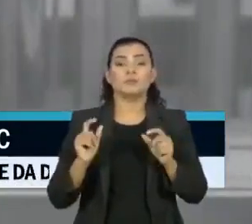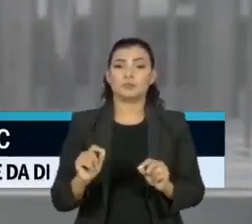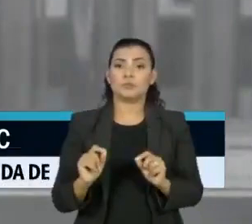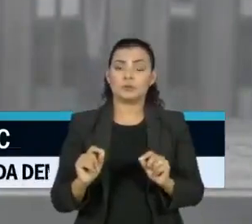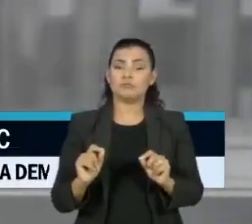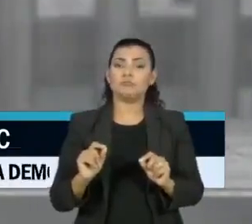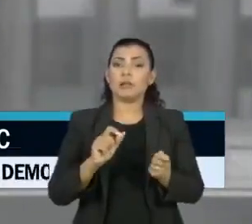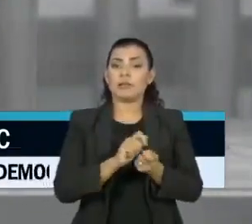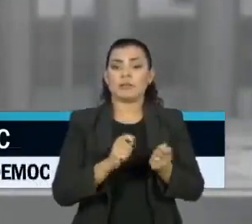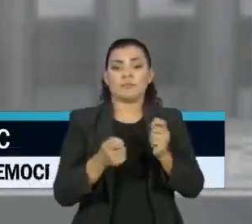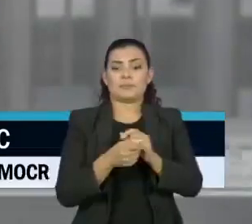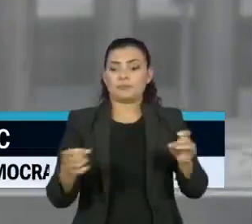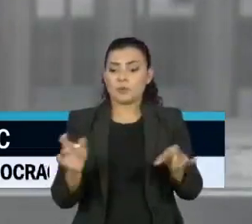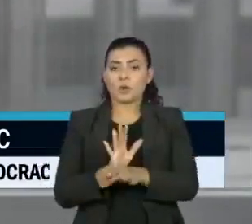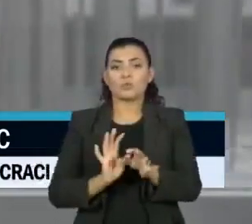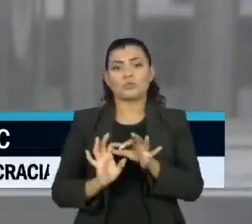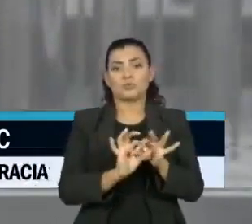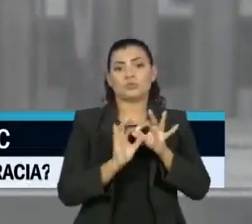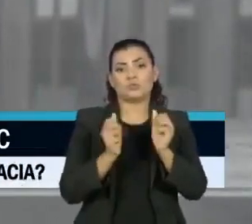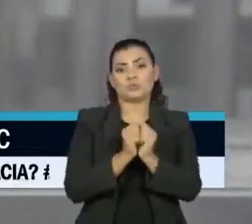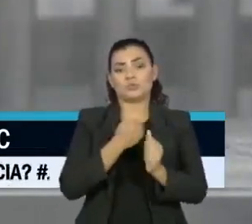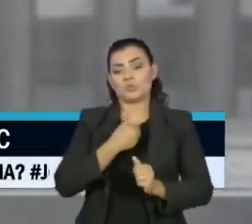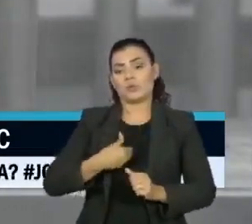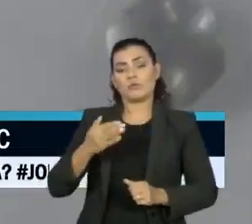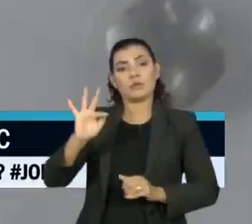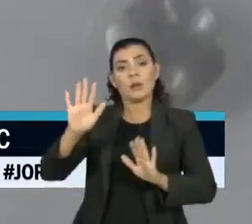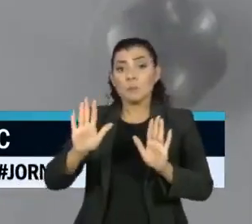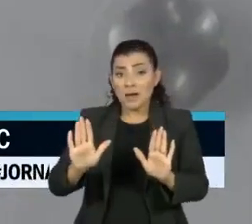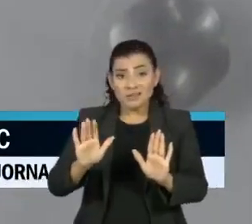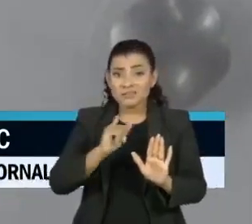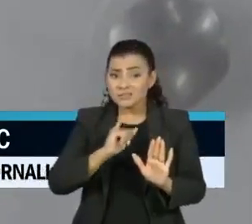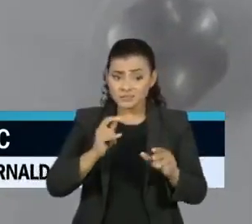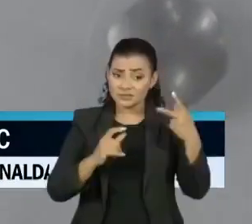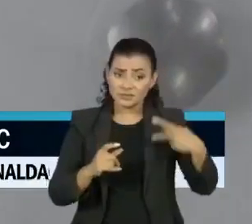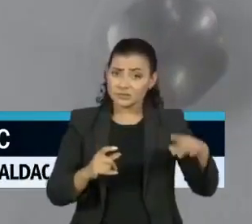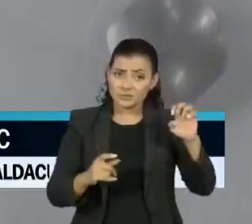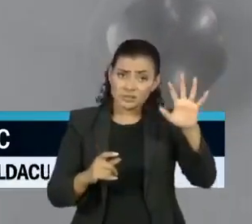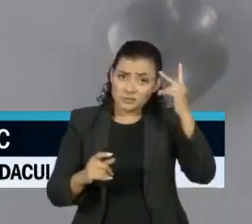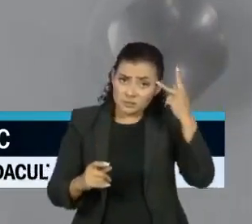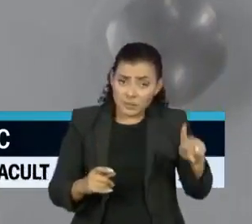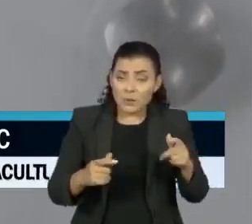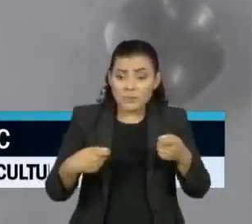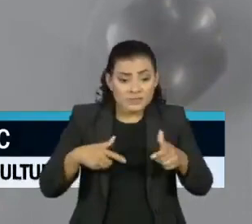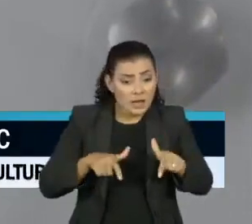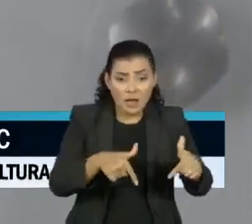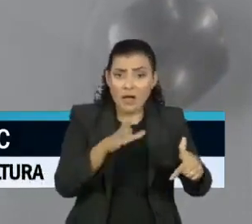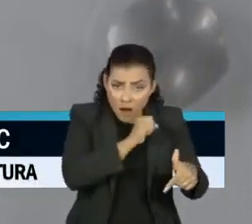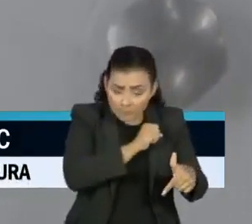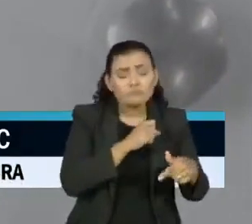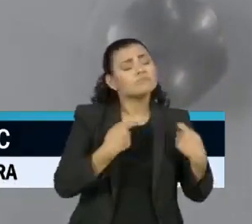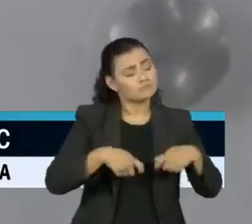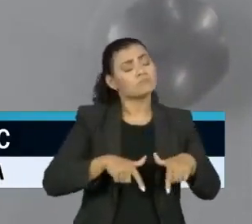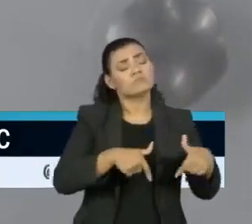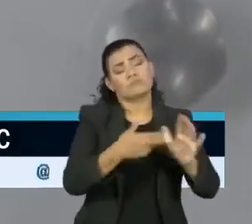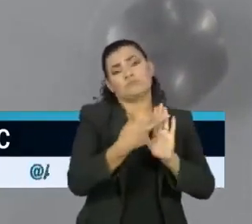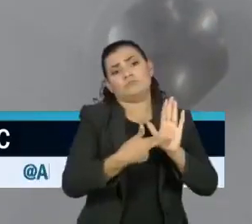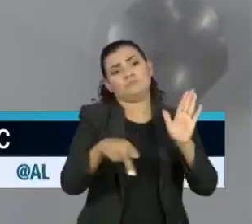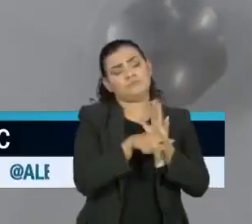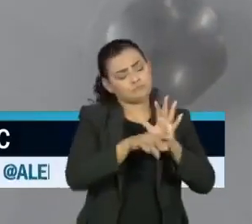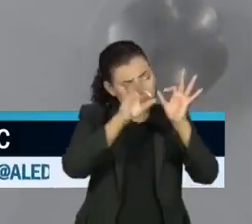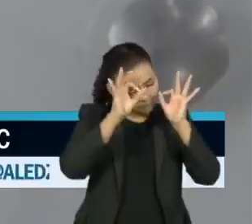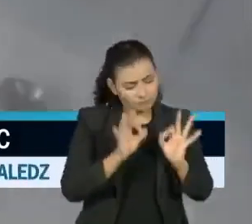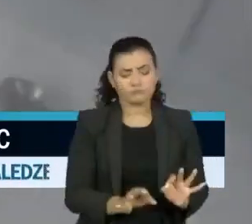estarmos adaptados, juntos. Mas se eventualmente precisarmos antecipar, assim o faremos, seguindo toda a